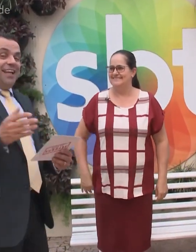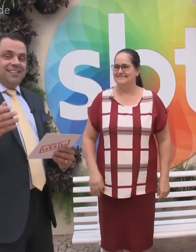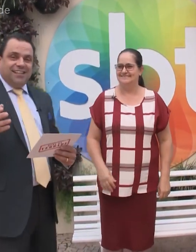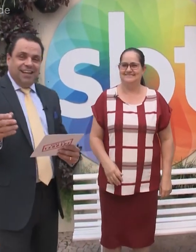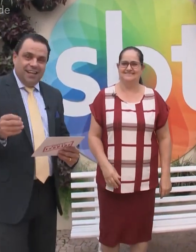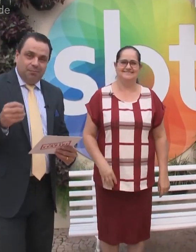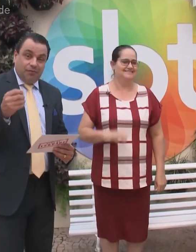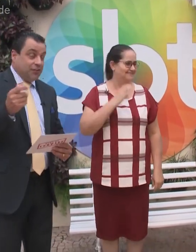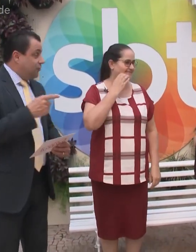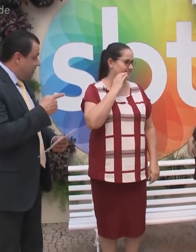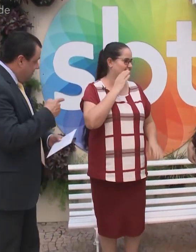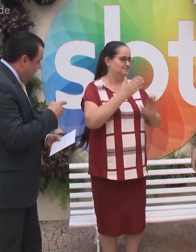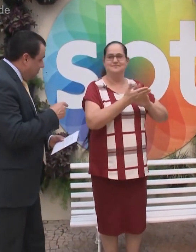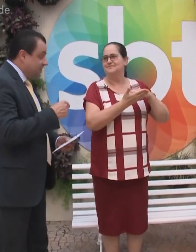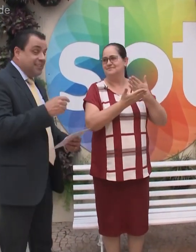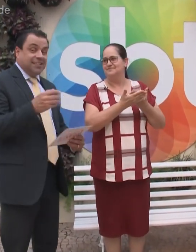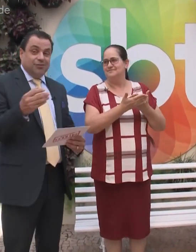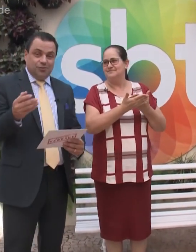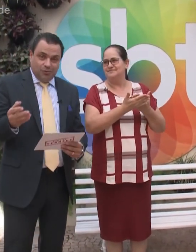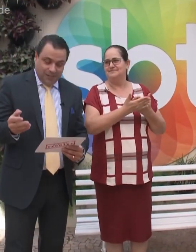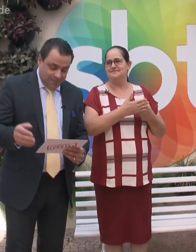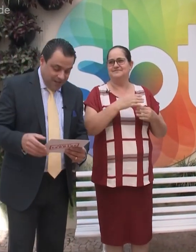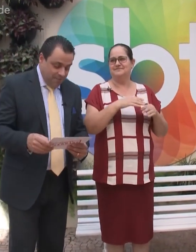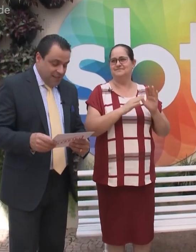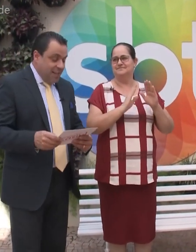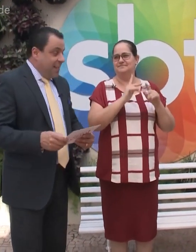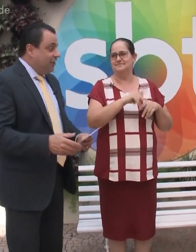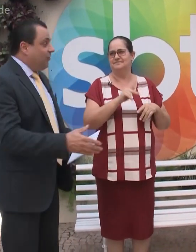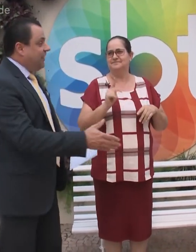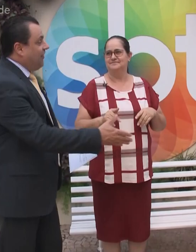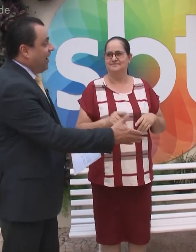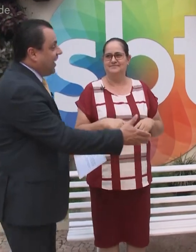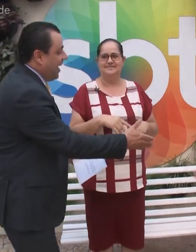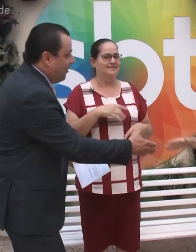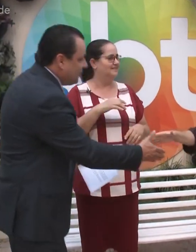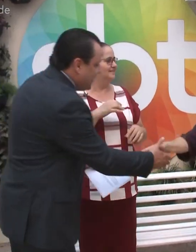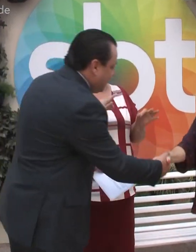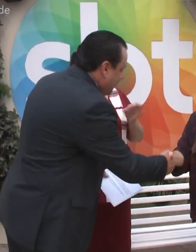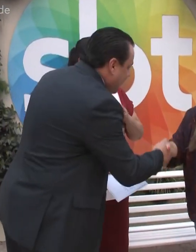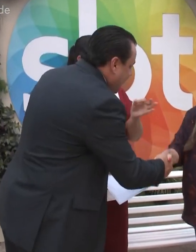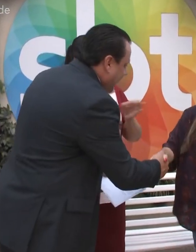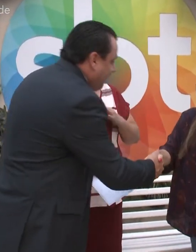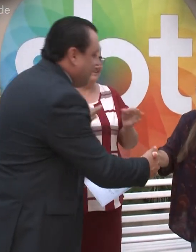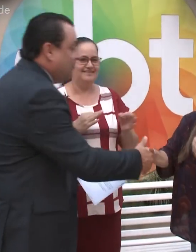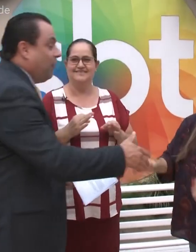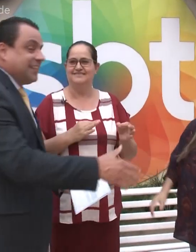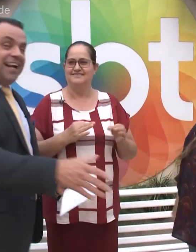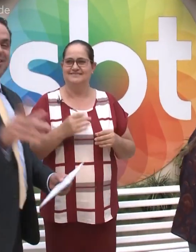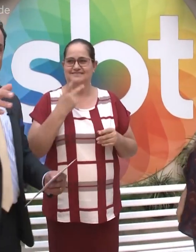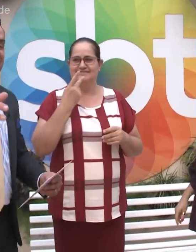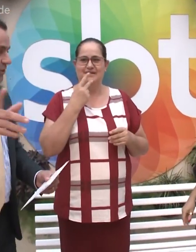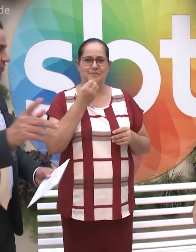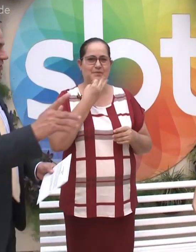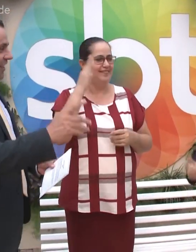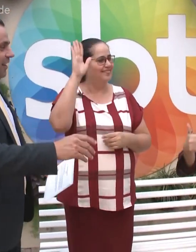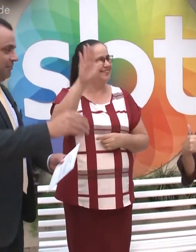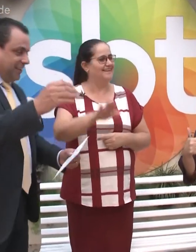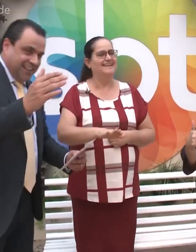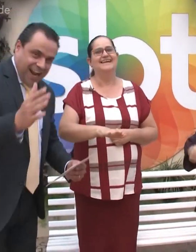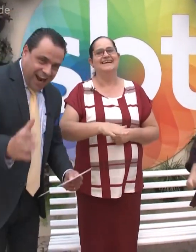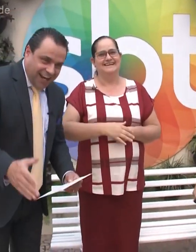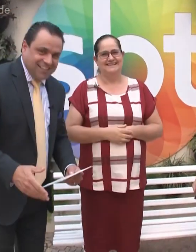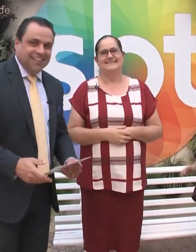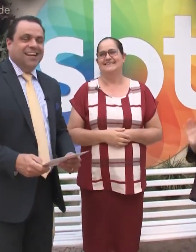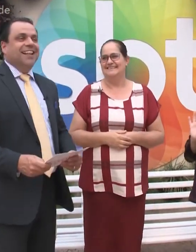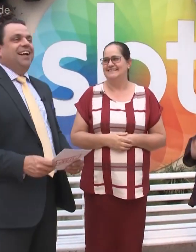A Claudete, ela é professora de Libras e tradutora, né? E eu estou aqui com a Cláudia, ela fala um boa tarde, bem gostoso, né,